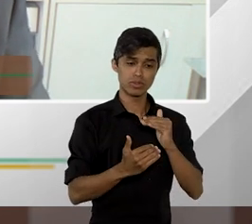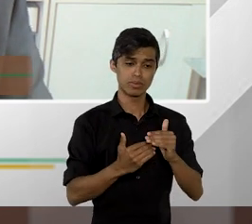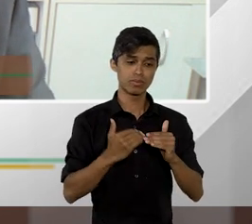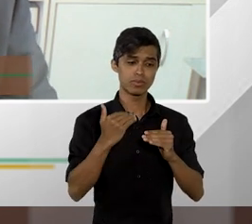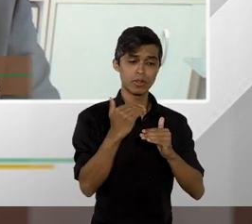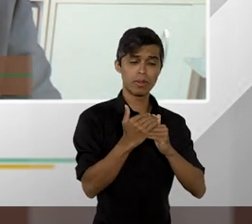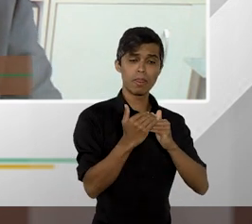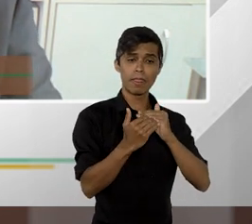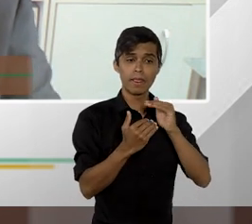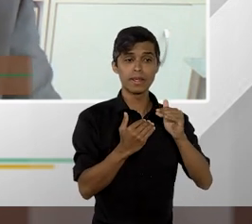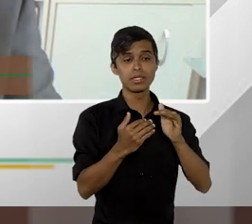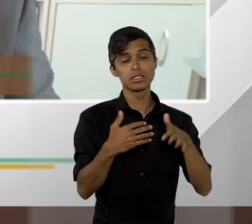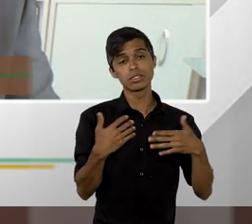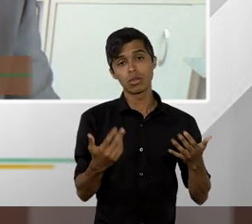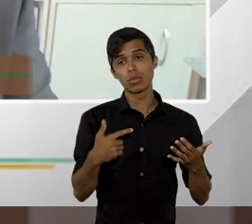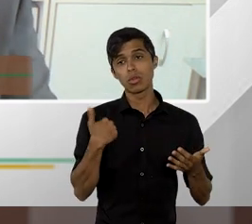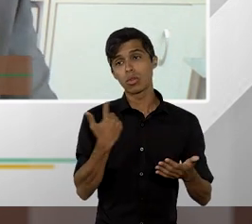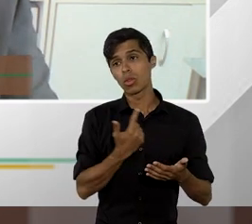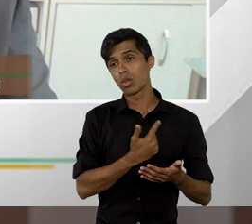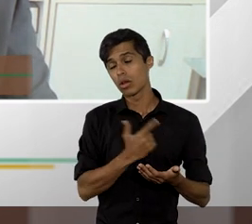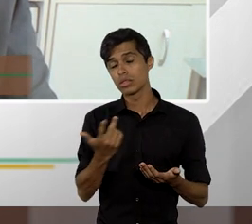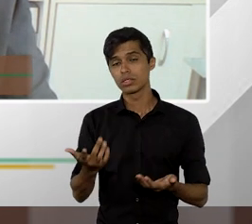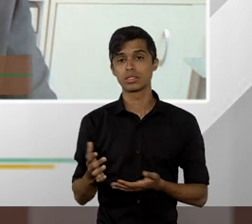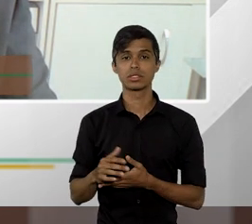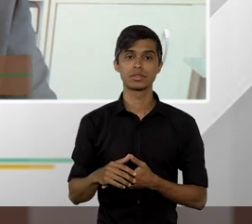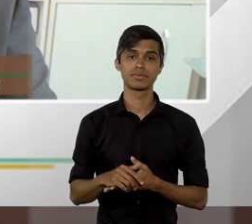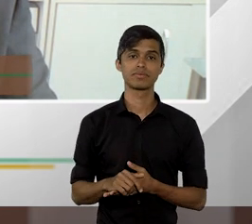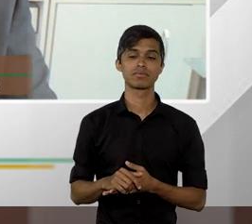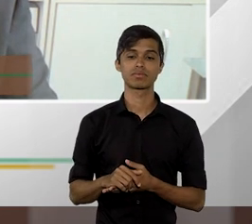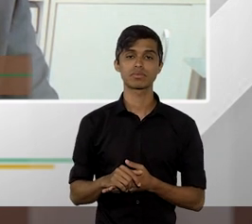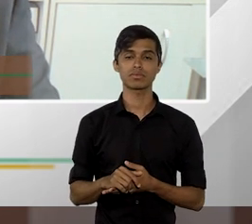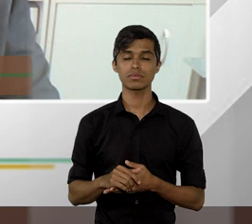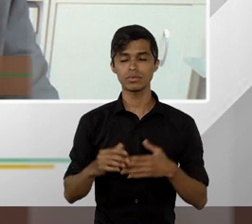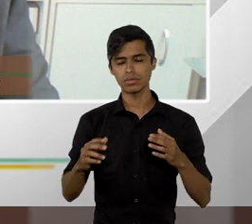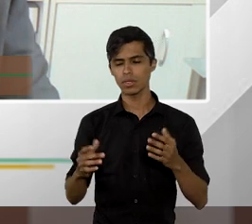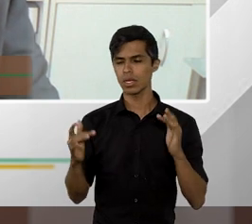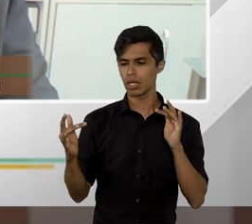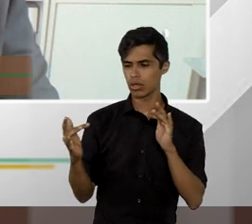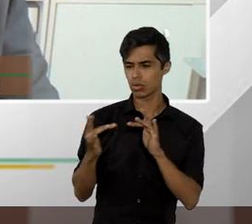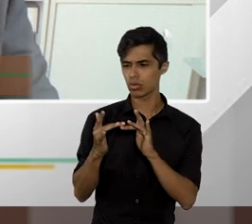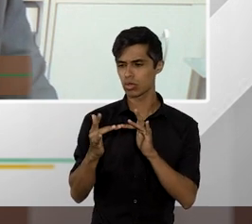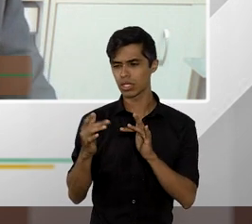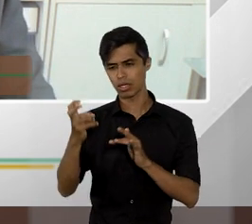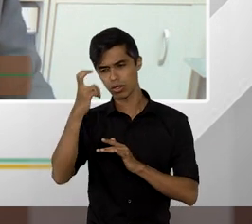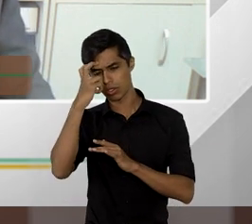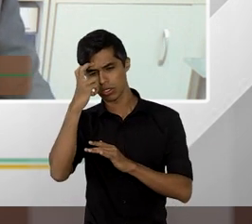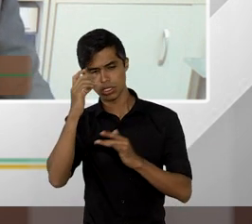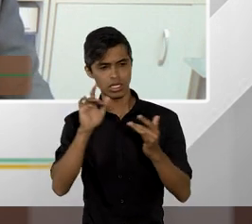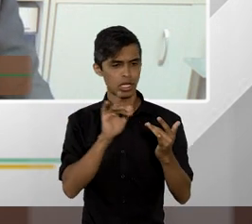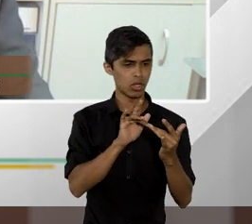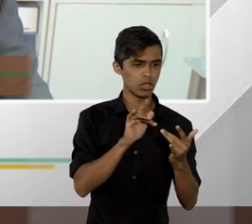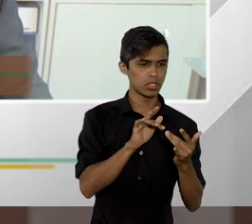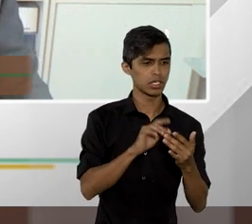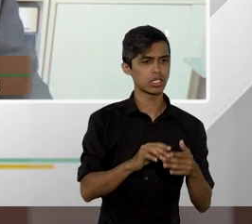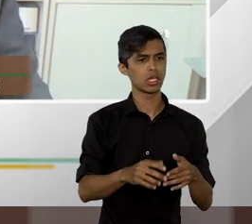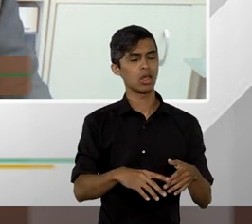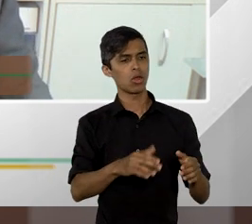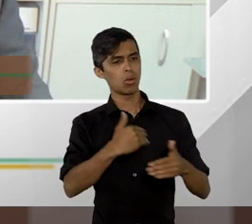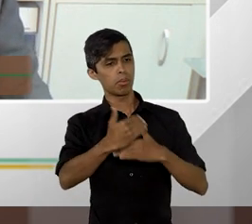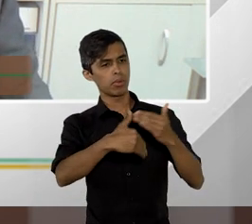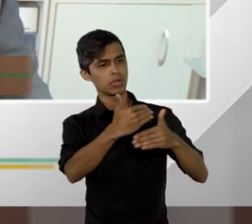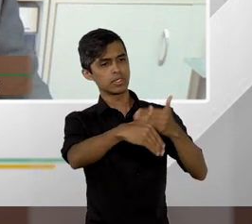superiores. Então, gente alia a circunstância cultural a mecanismos processuais que te dão um acesso